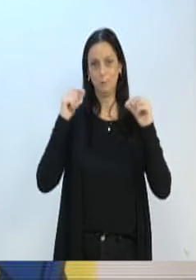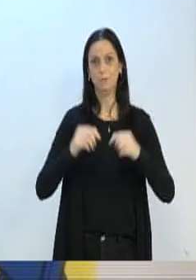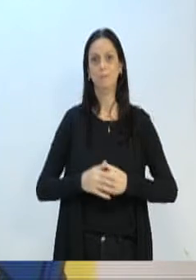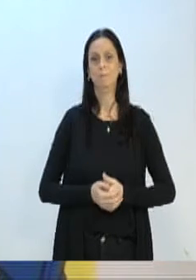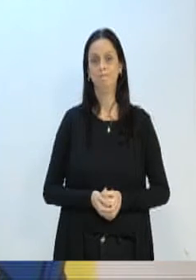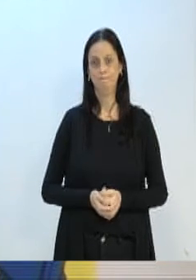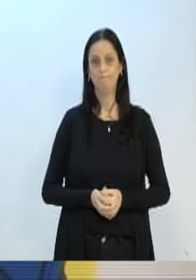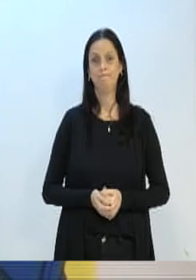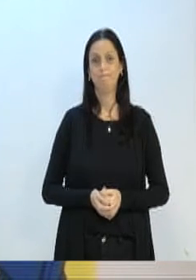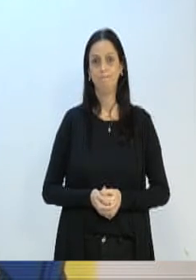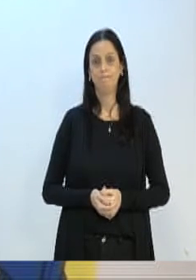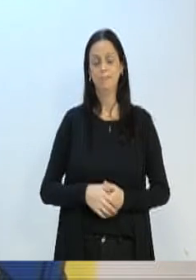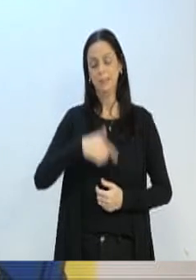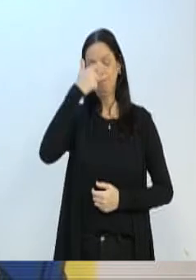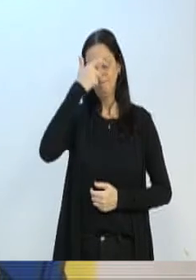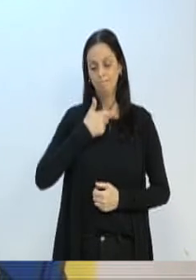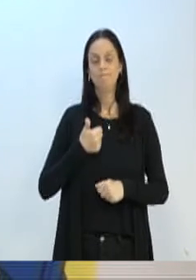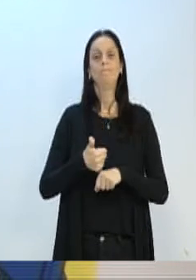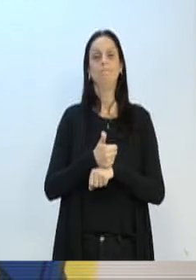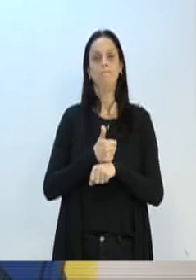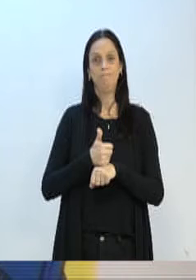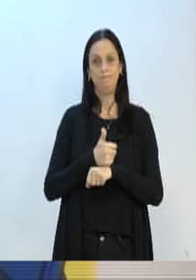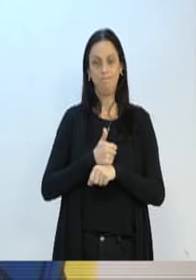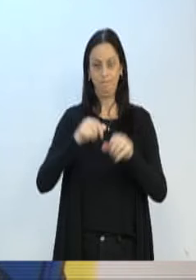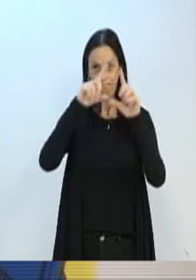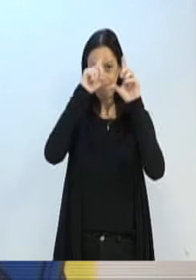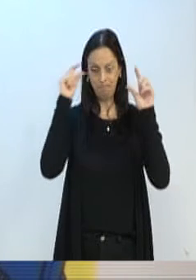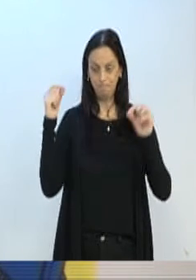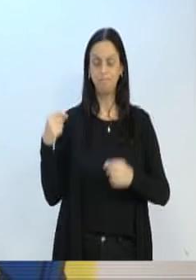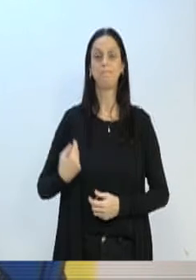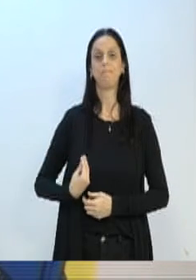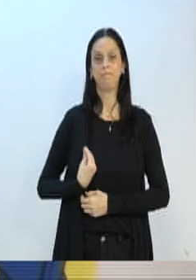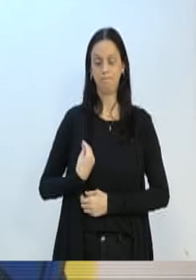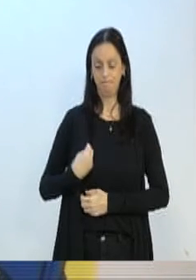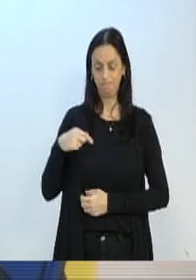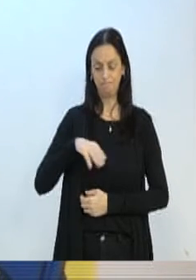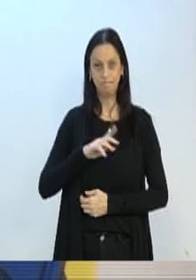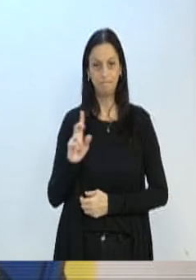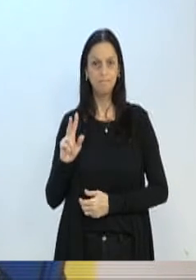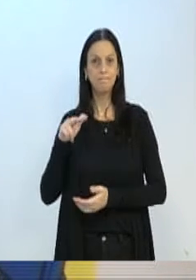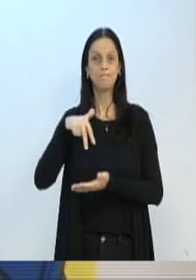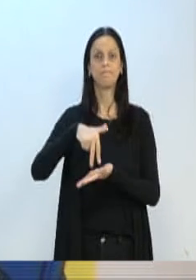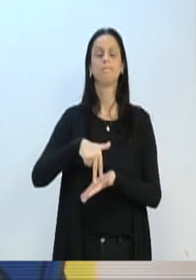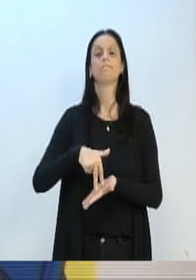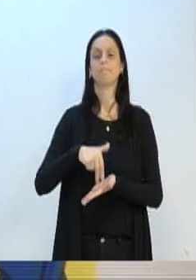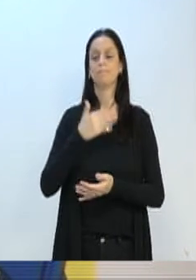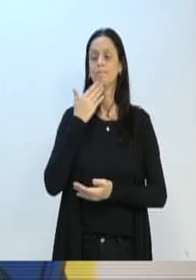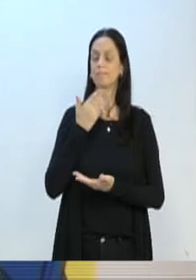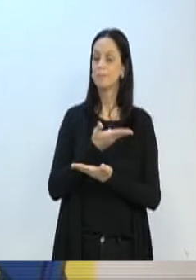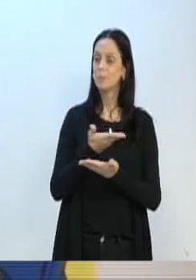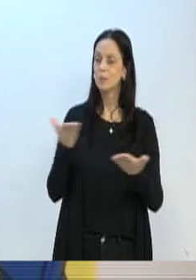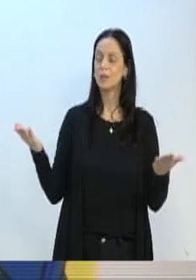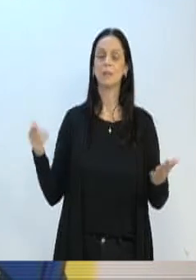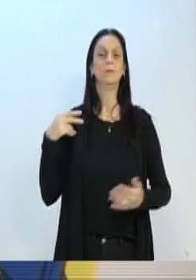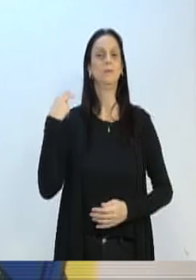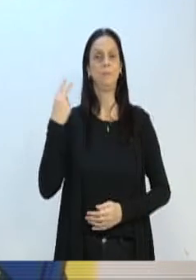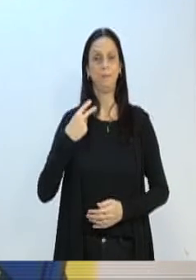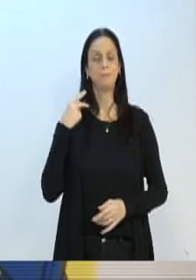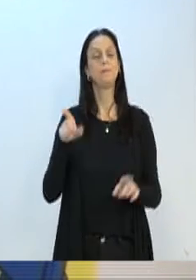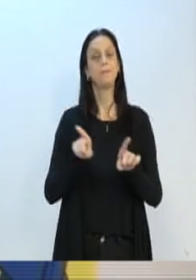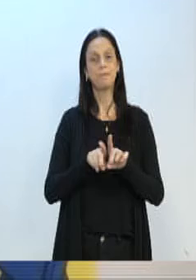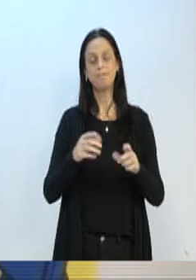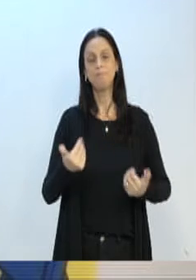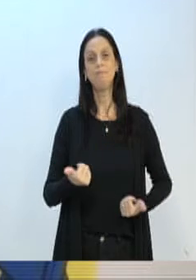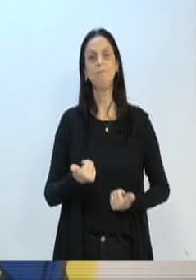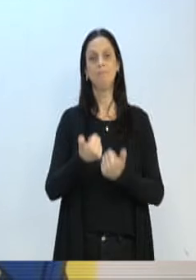E como profissional da enfermagem da cidade de Blumenau, venho aqui hoje, nessa tribuna livre, para pedir aos senhores vereadores o apoio